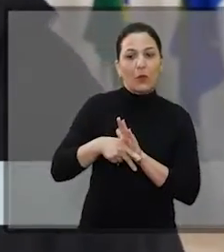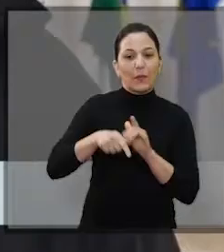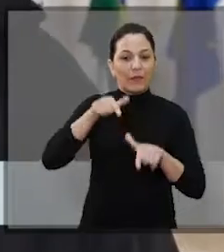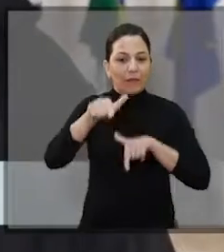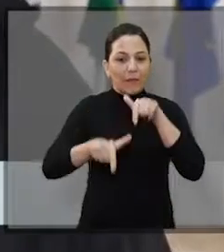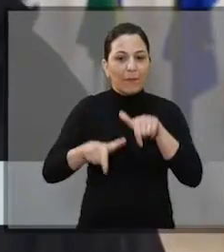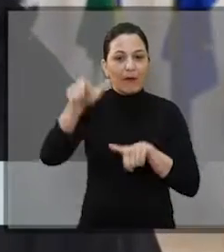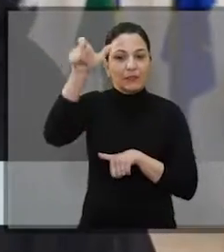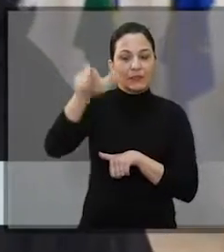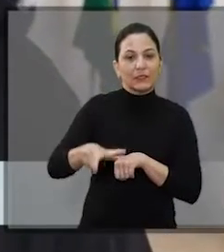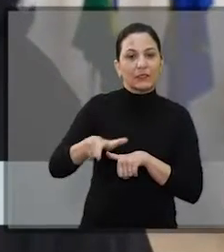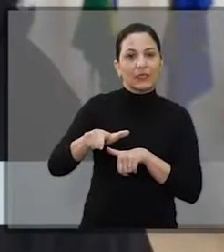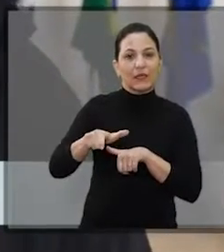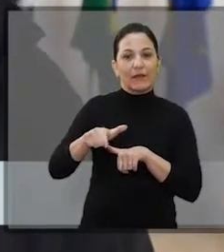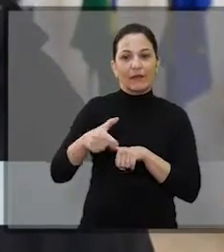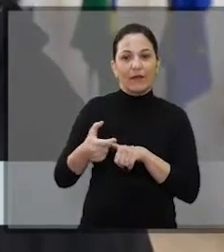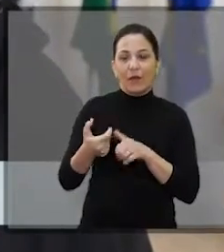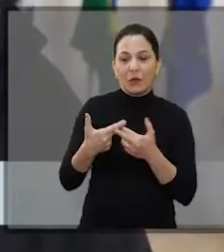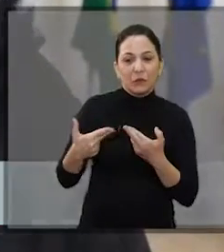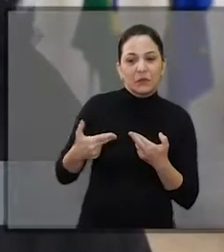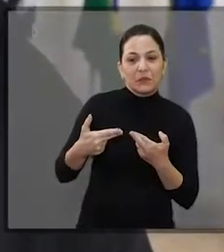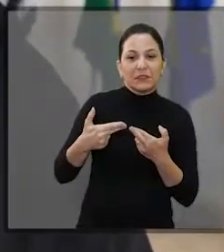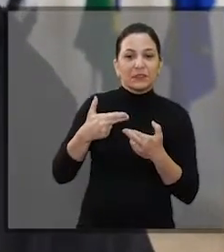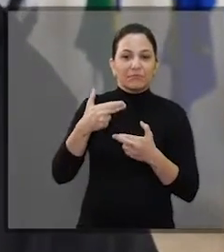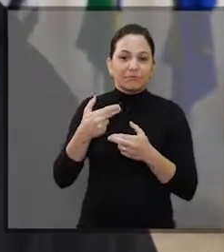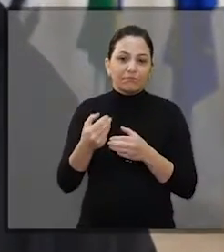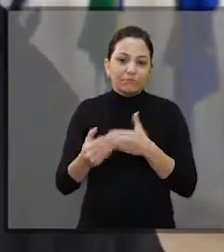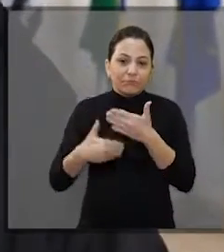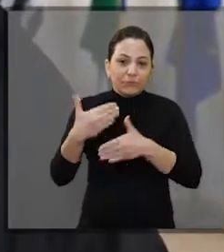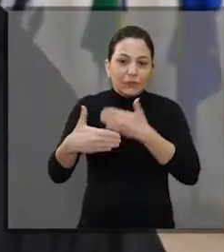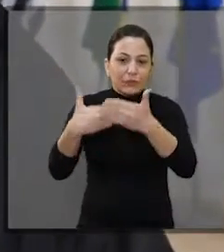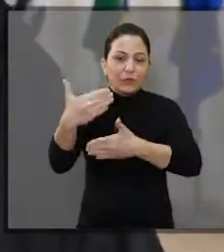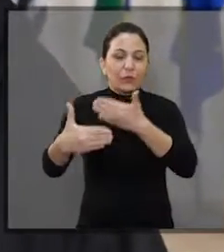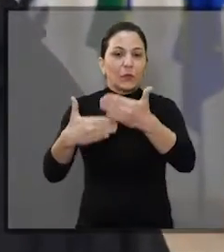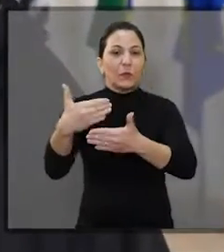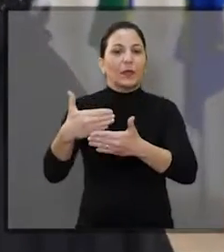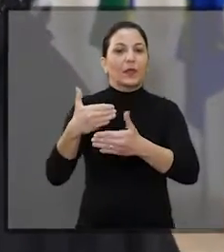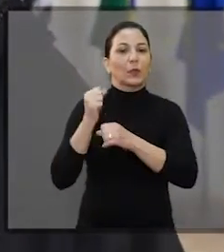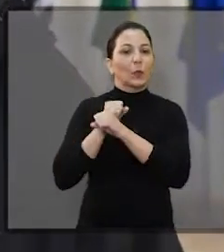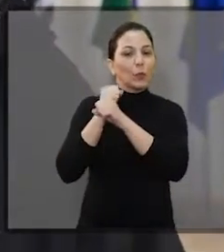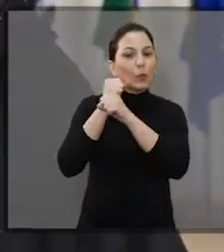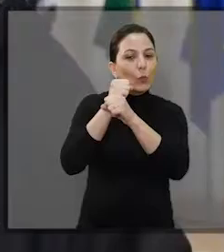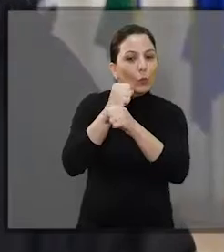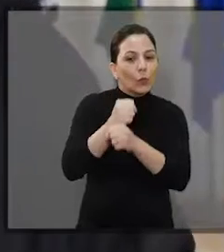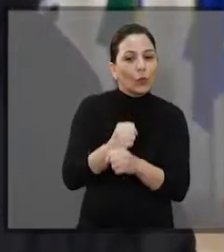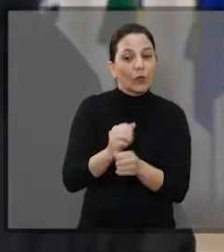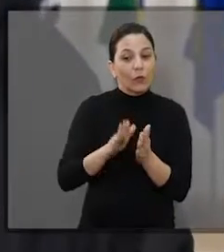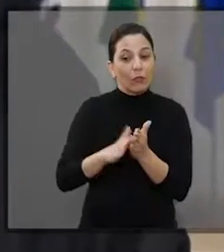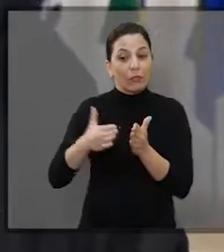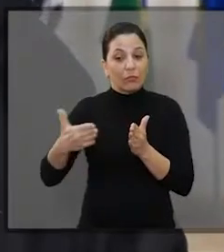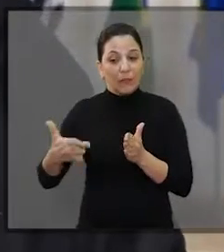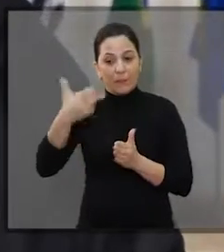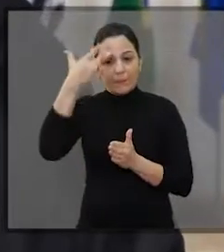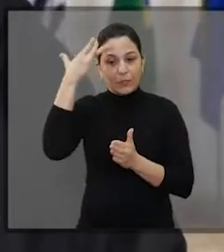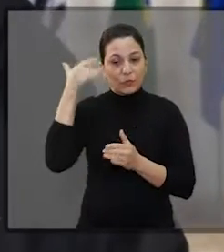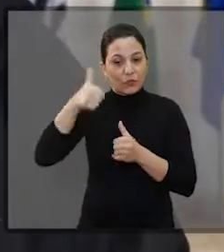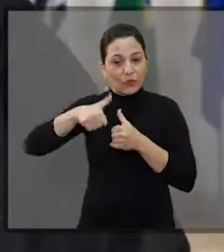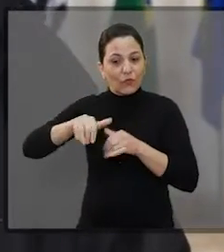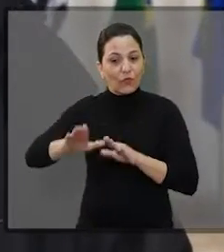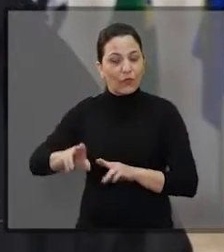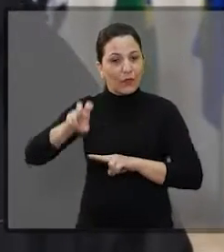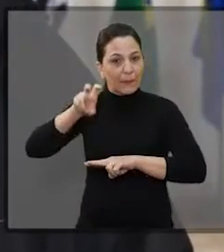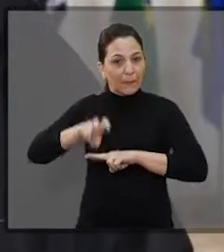é uma sebente como tantas outras que são semeadas ao longo do ano ou do tempo que os reeducandos